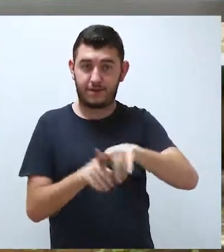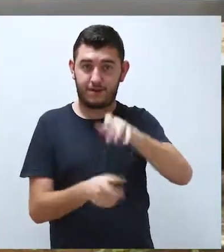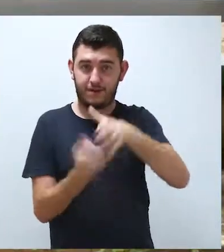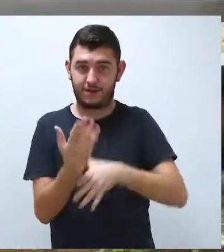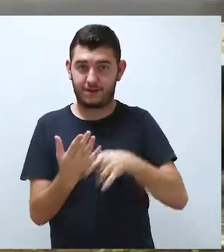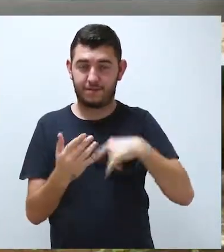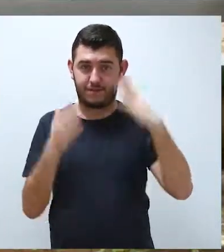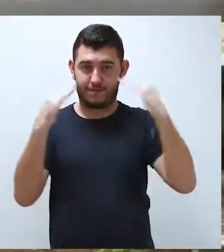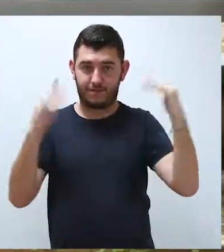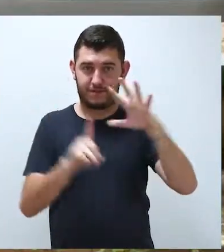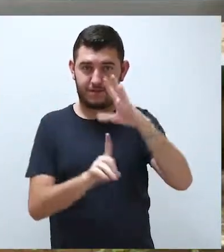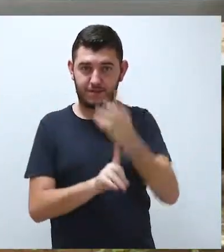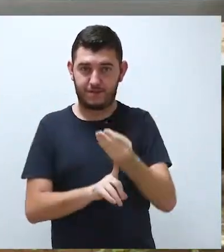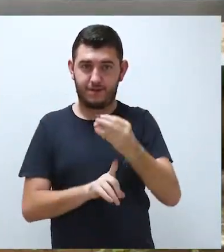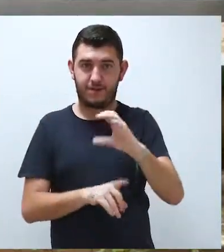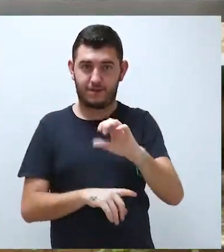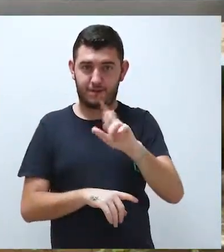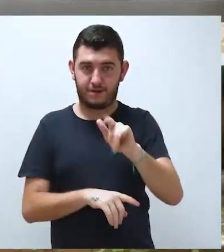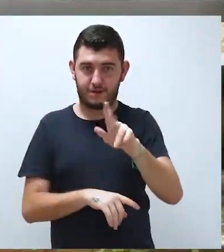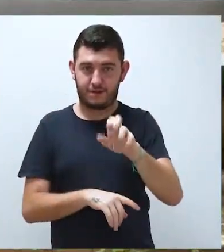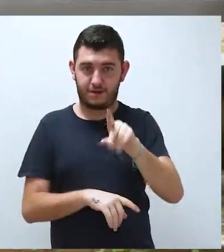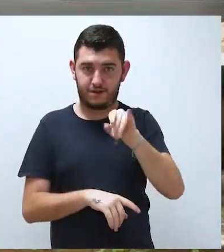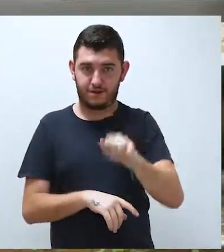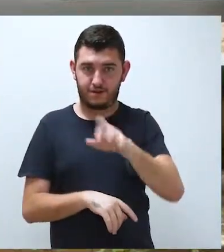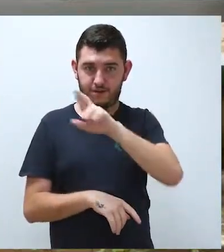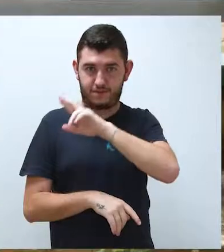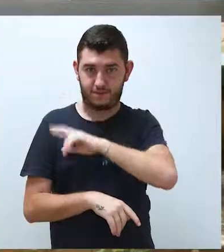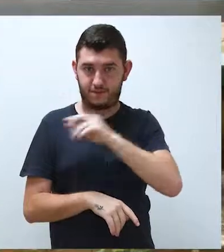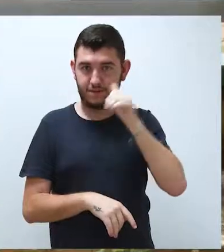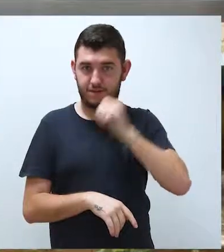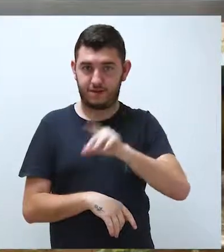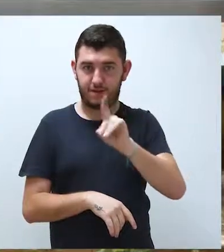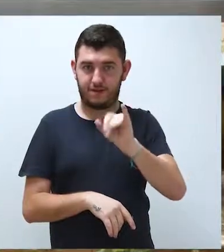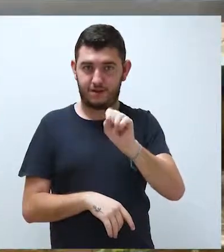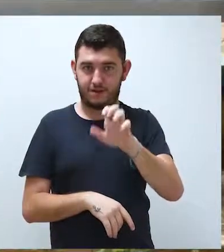de Bicernaí. Vá até a Biblioteca Central e dê uma olhada.